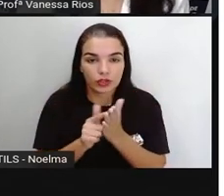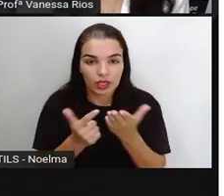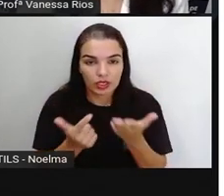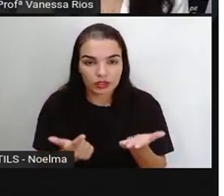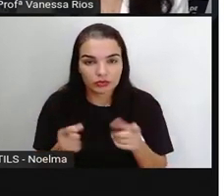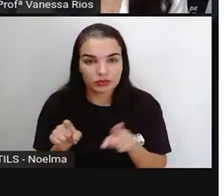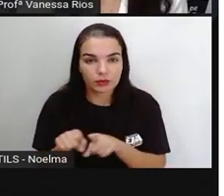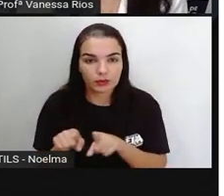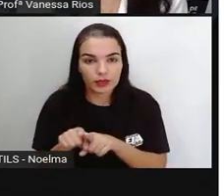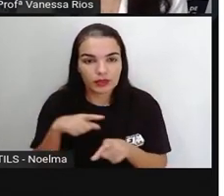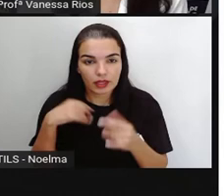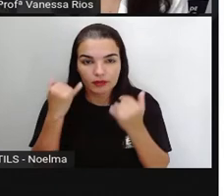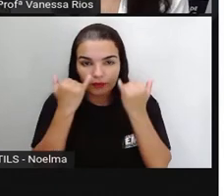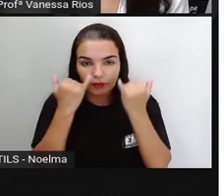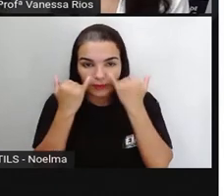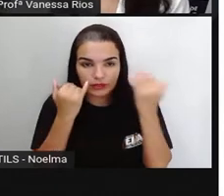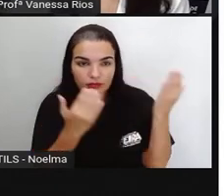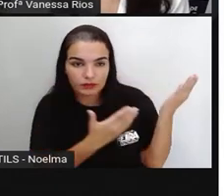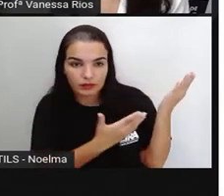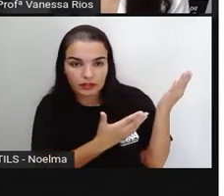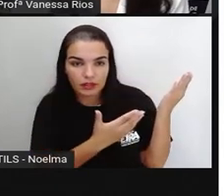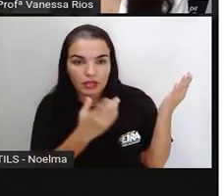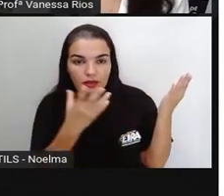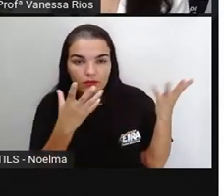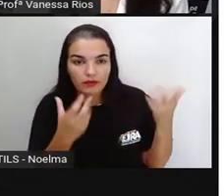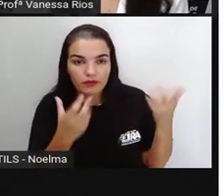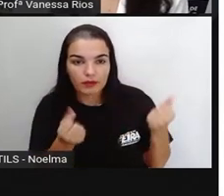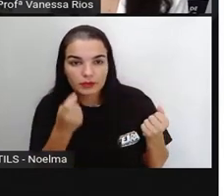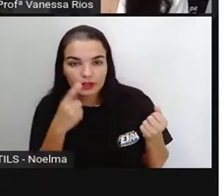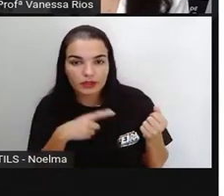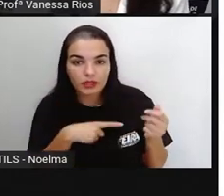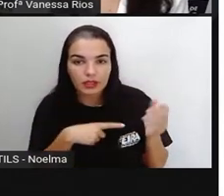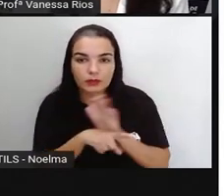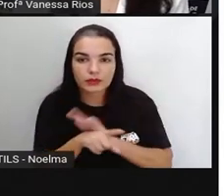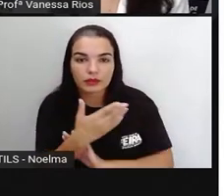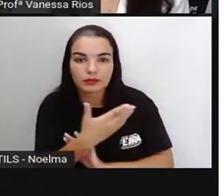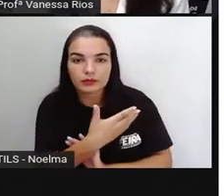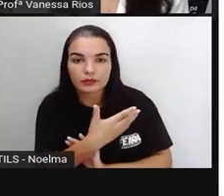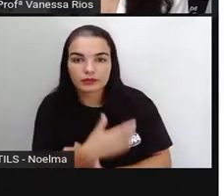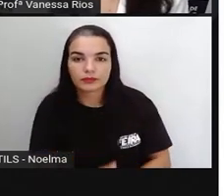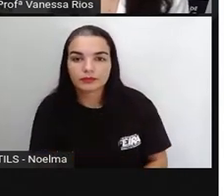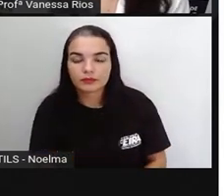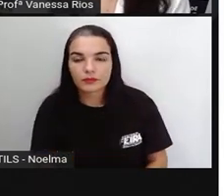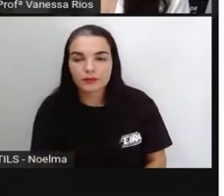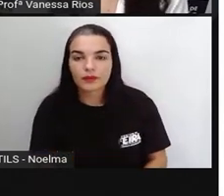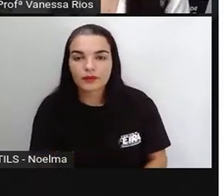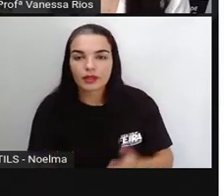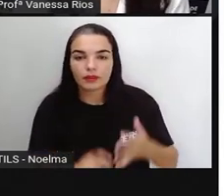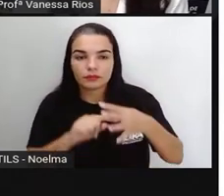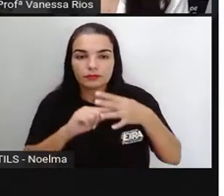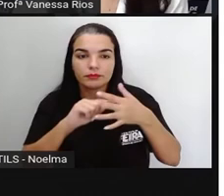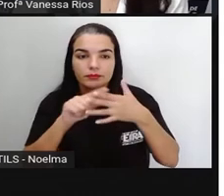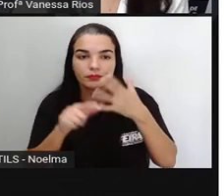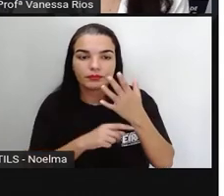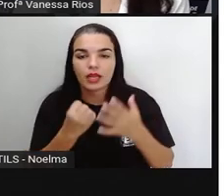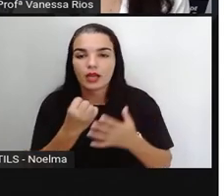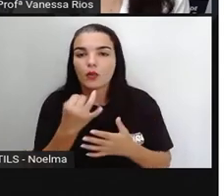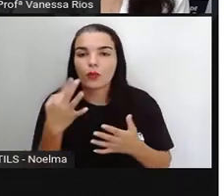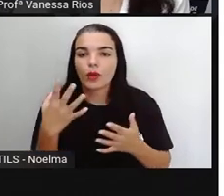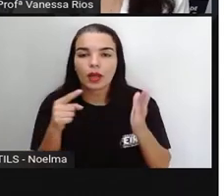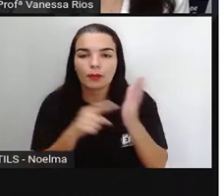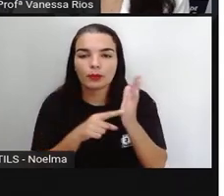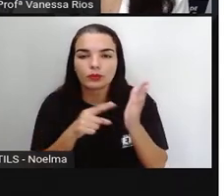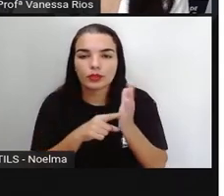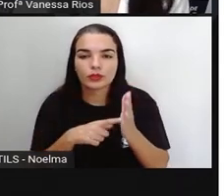observar as informações trazidas. E aí eu tenho algumas perguntas, ó. Quais as pontuações que aparecem no